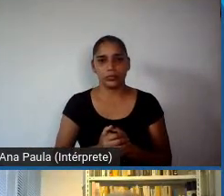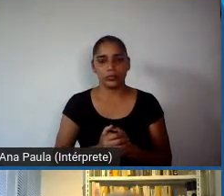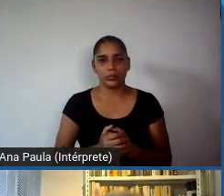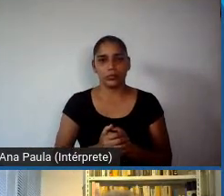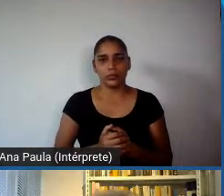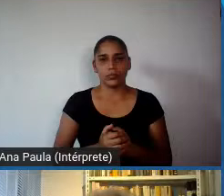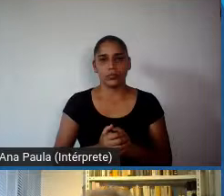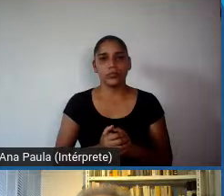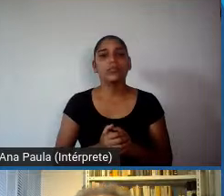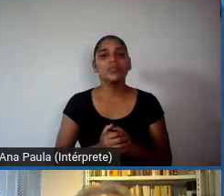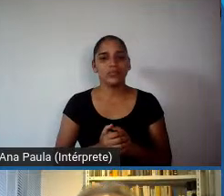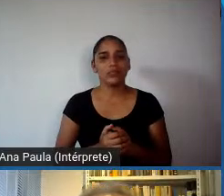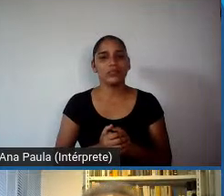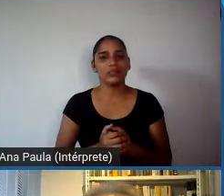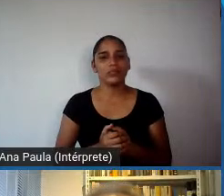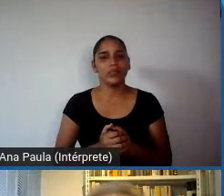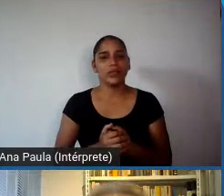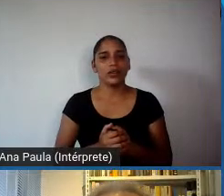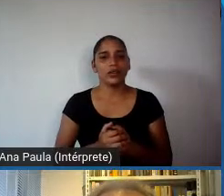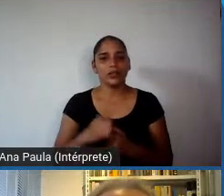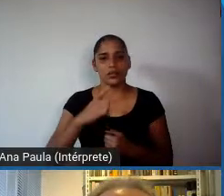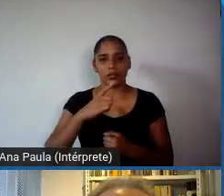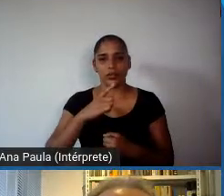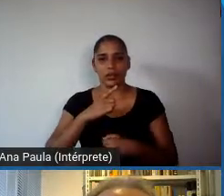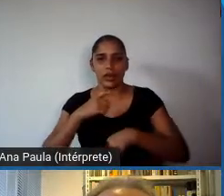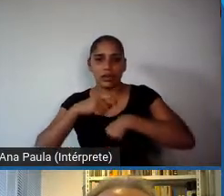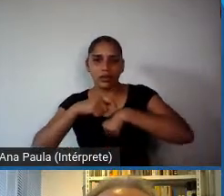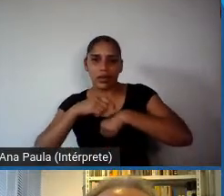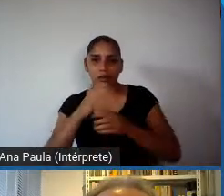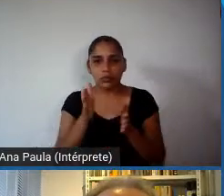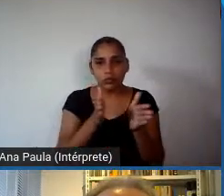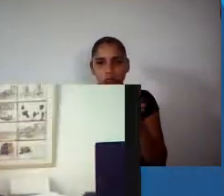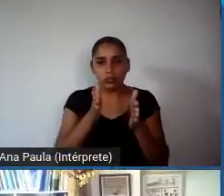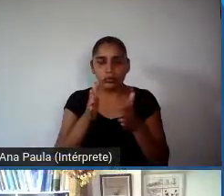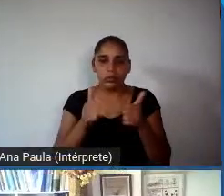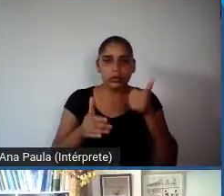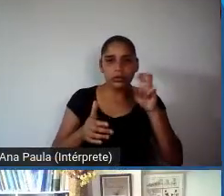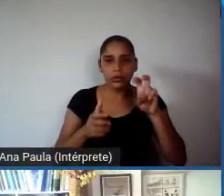que tem aí também cerca de 15 a 20 minutos.